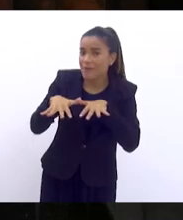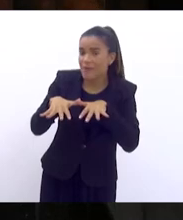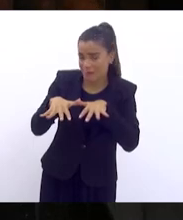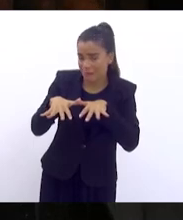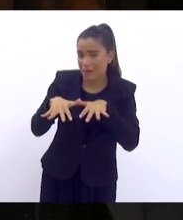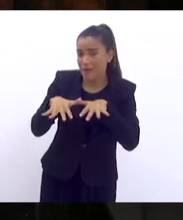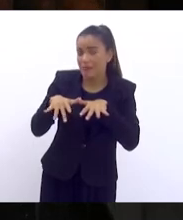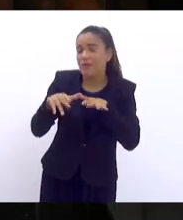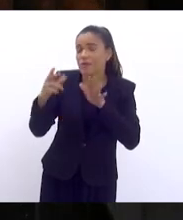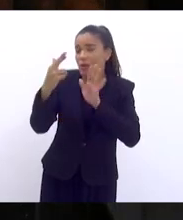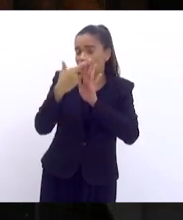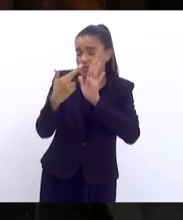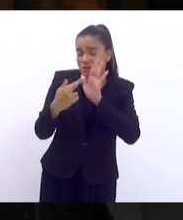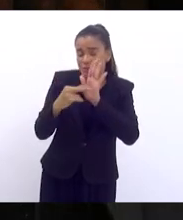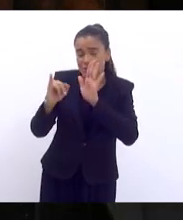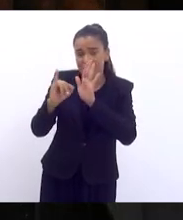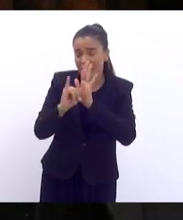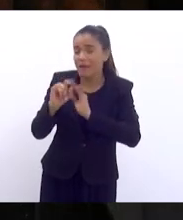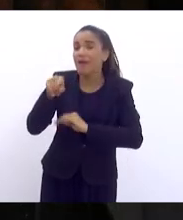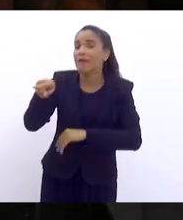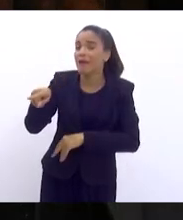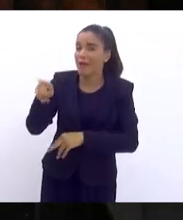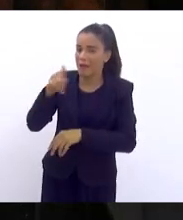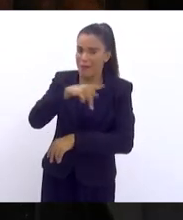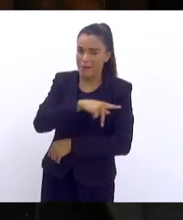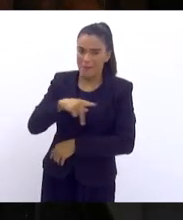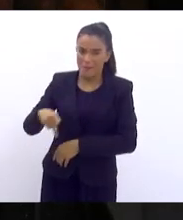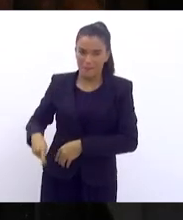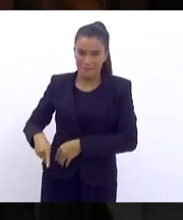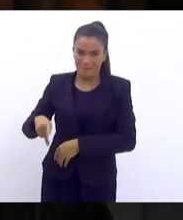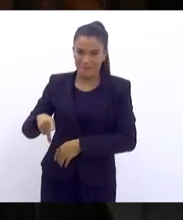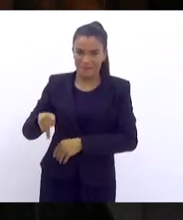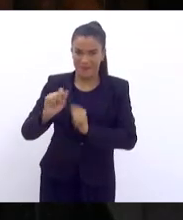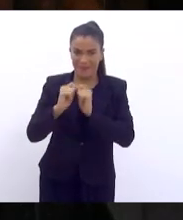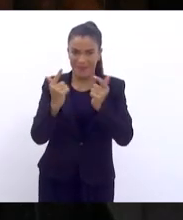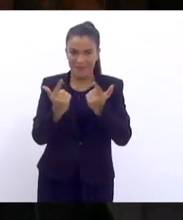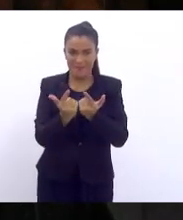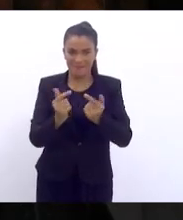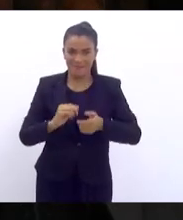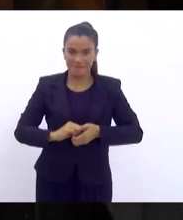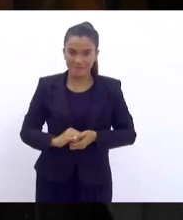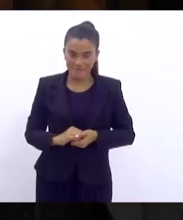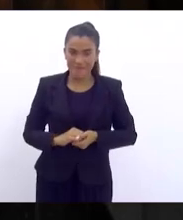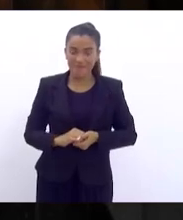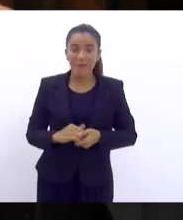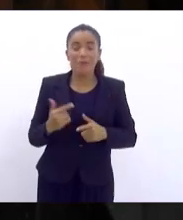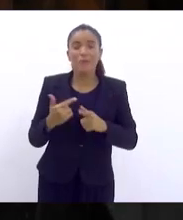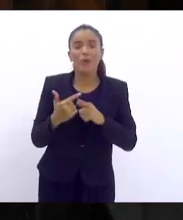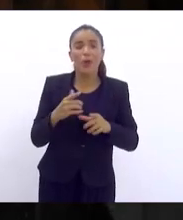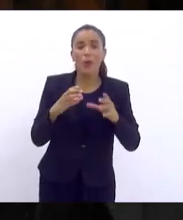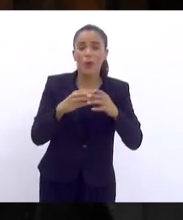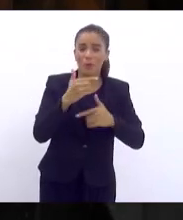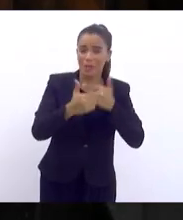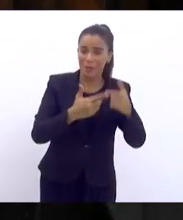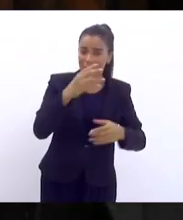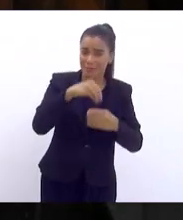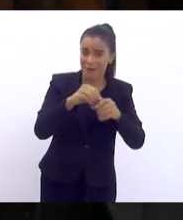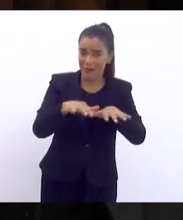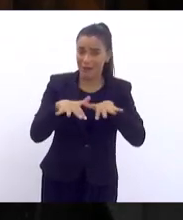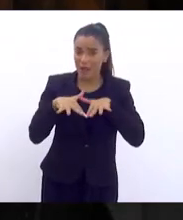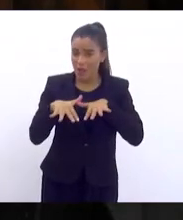regimentalmente é o presidente da casa. Inexorável. Porque uma frente não publicada ela